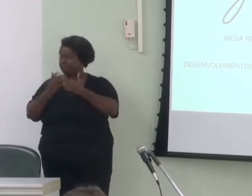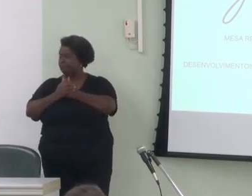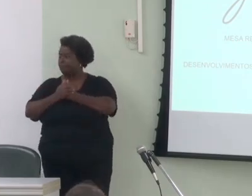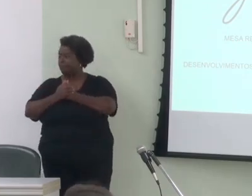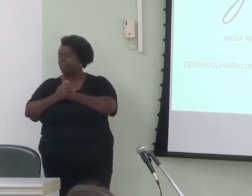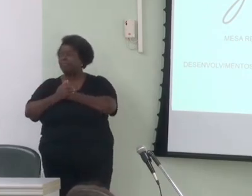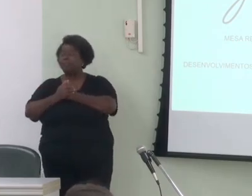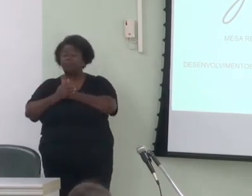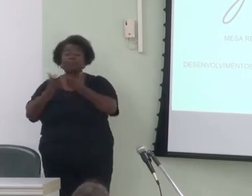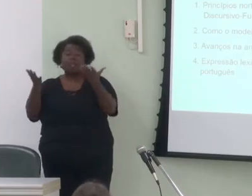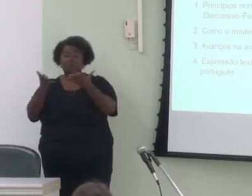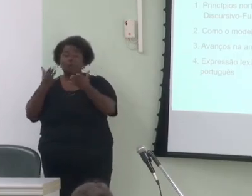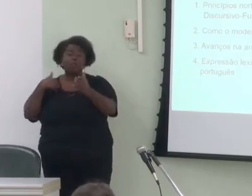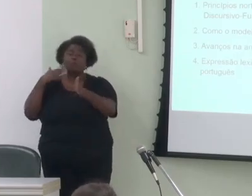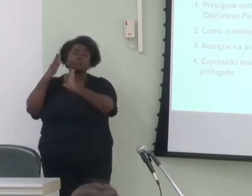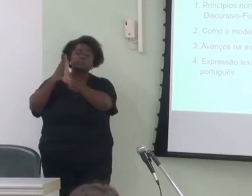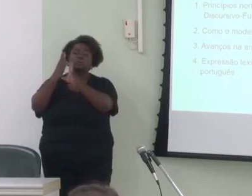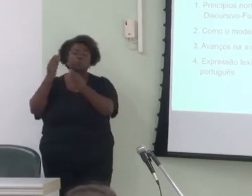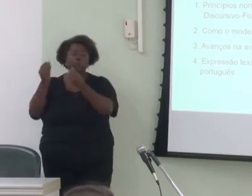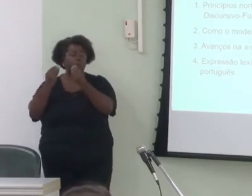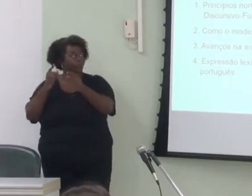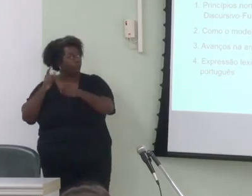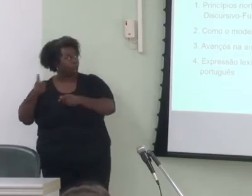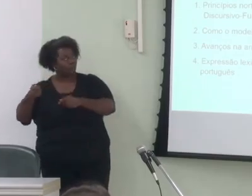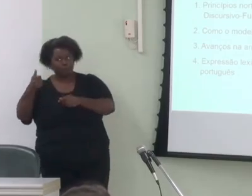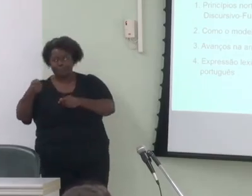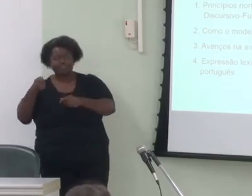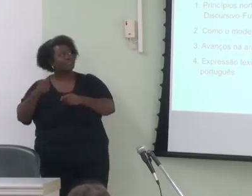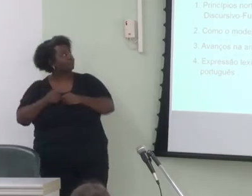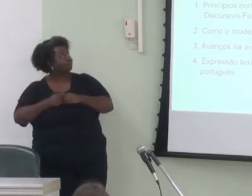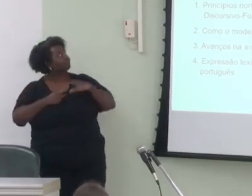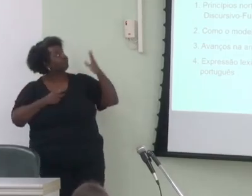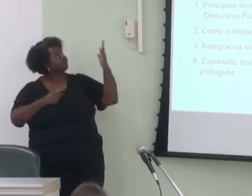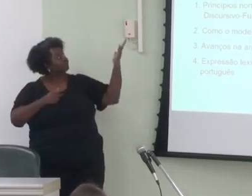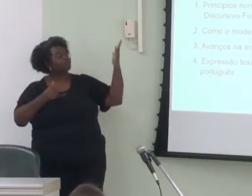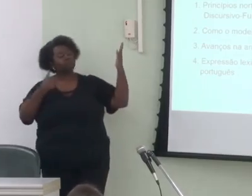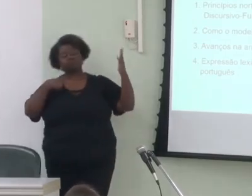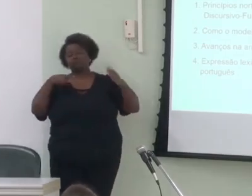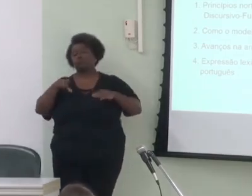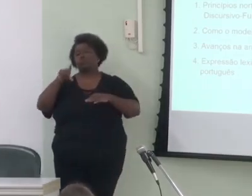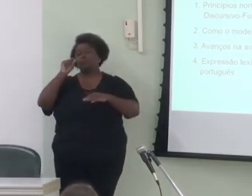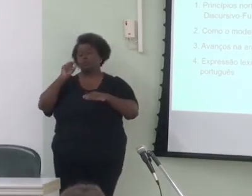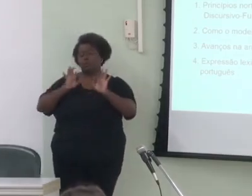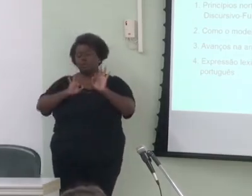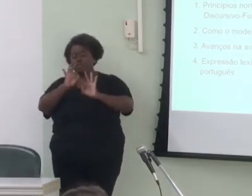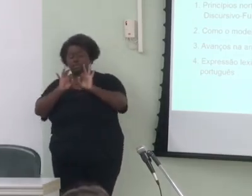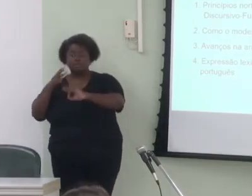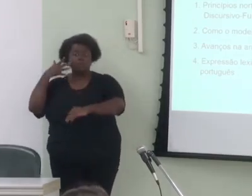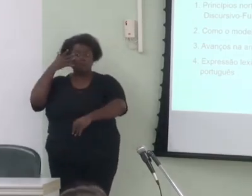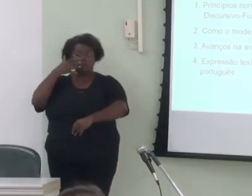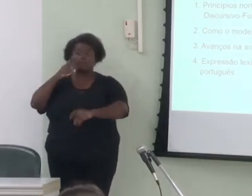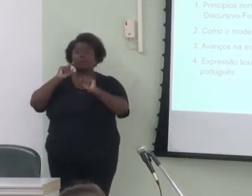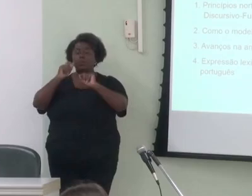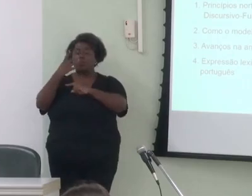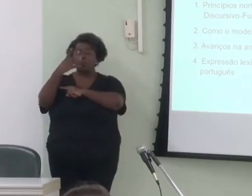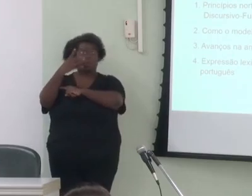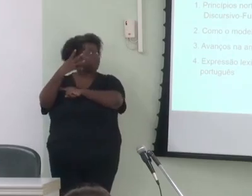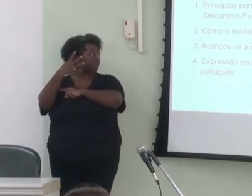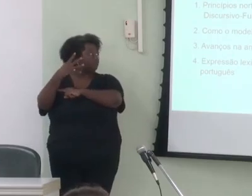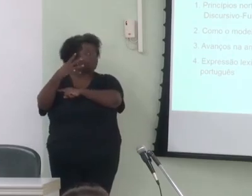Vamos agora descobrir como é que isso funciona. Pronto. Obtei, então, por organizar essa fala em quatro etapas.